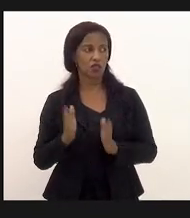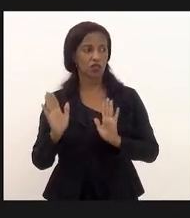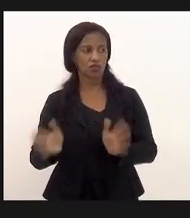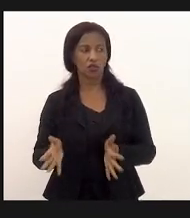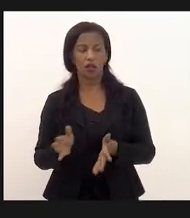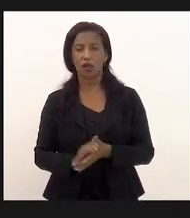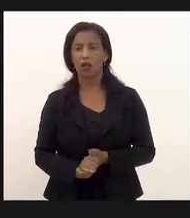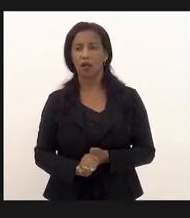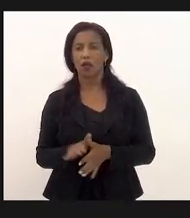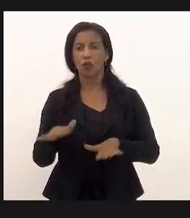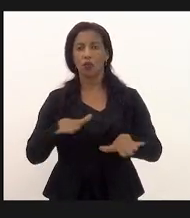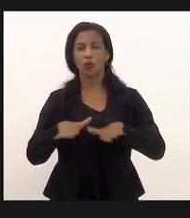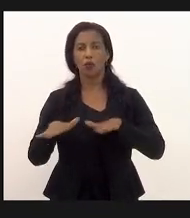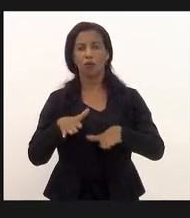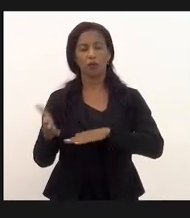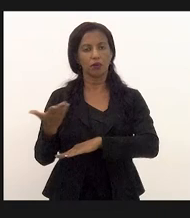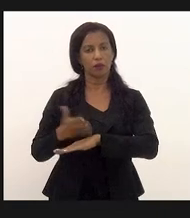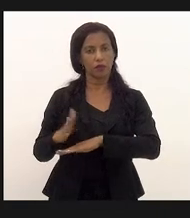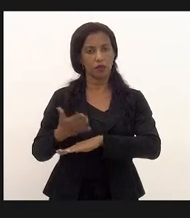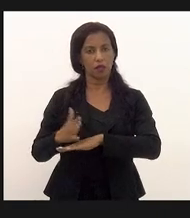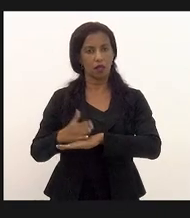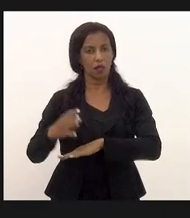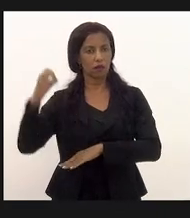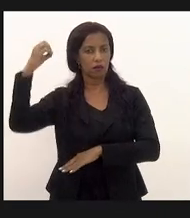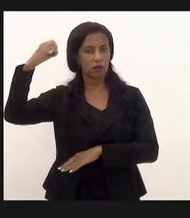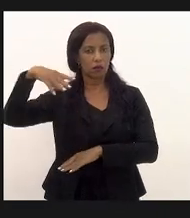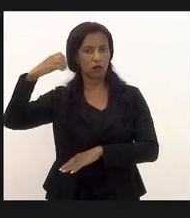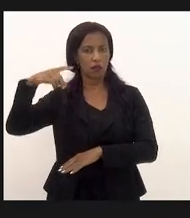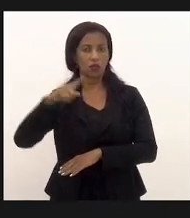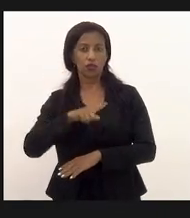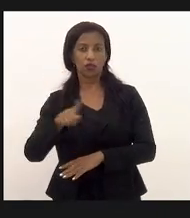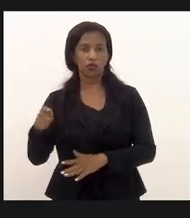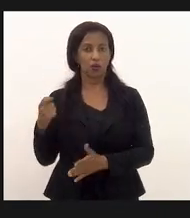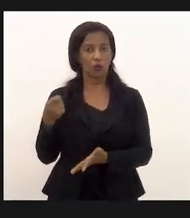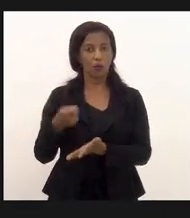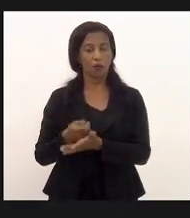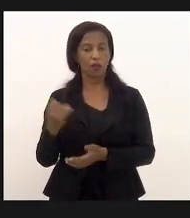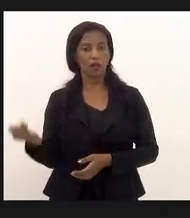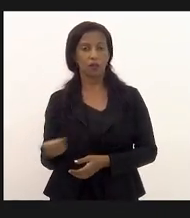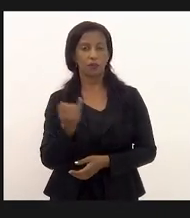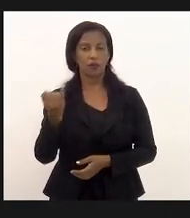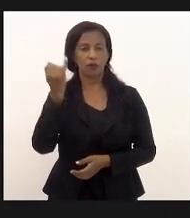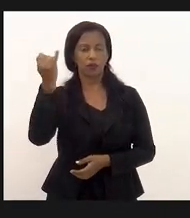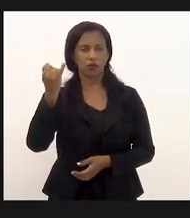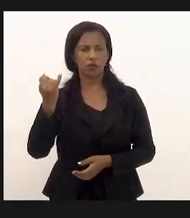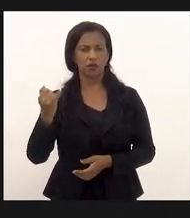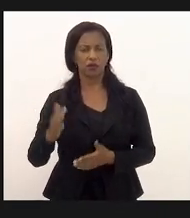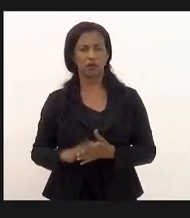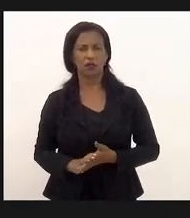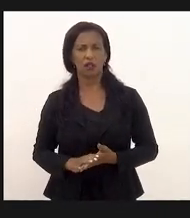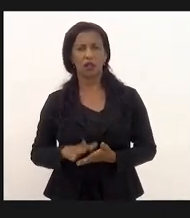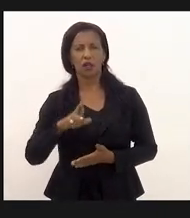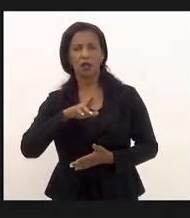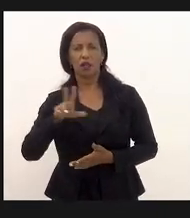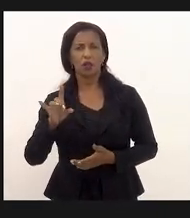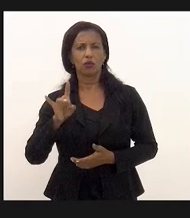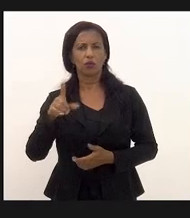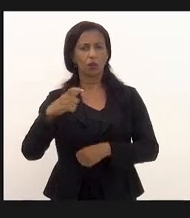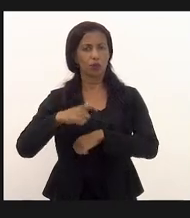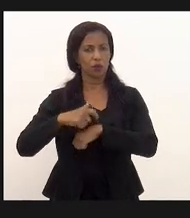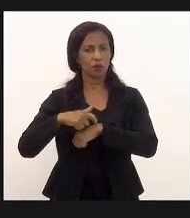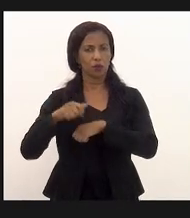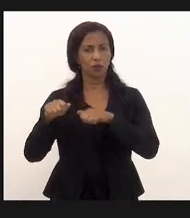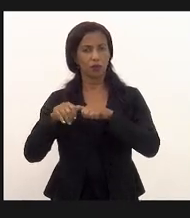um movimento ensaiado da light de não cumprir essa lei que é importantíssima para os tempos não só porque por ser no momento